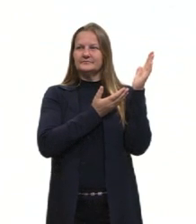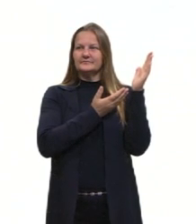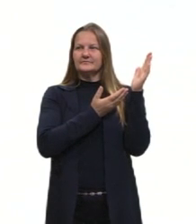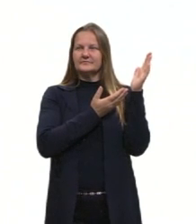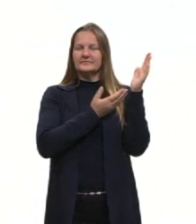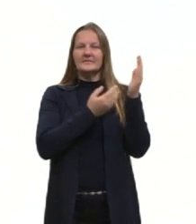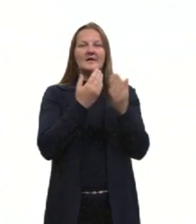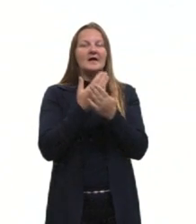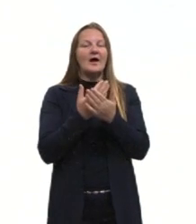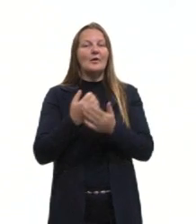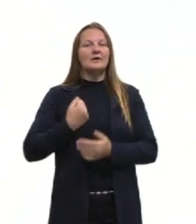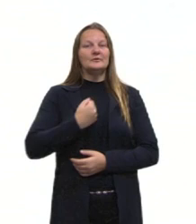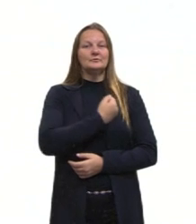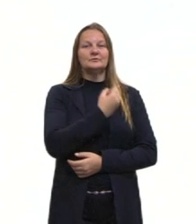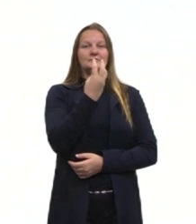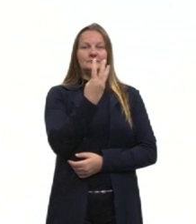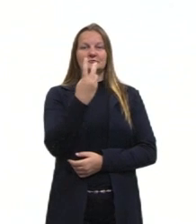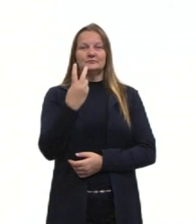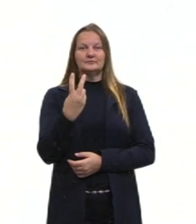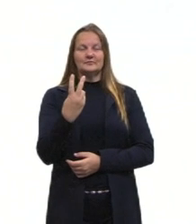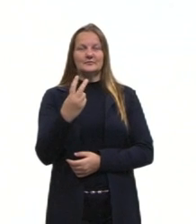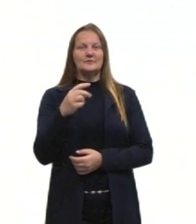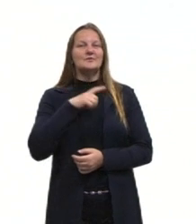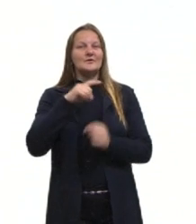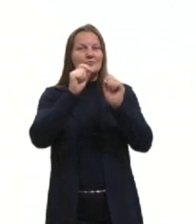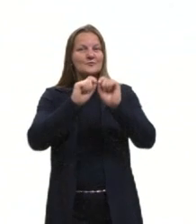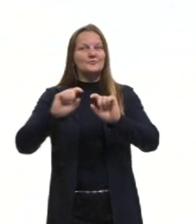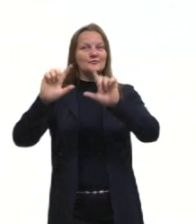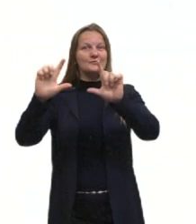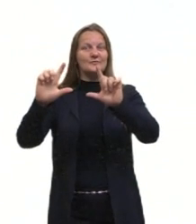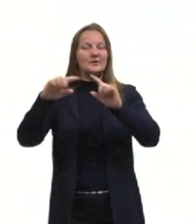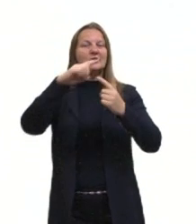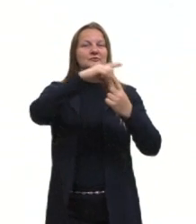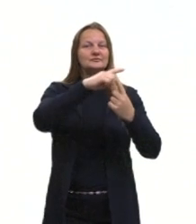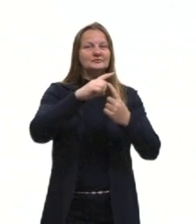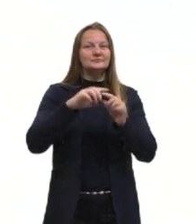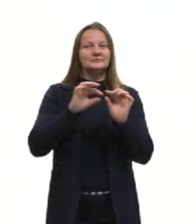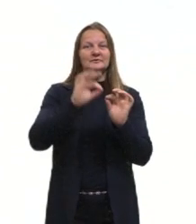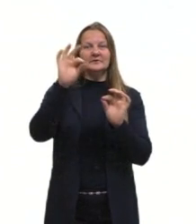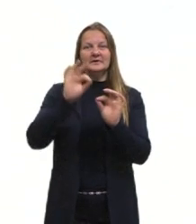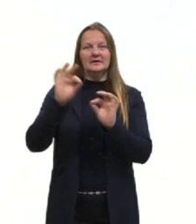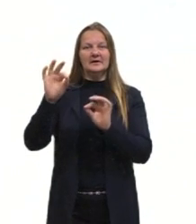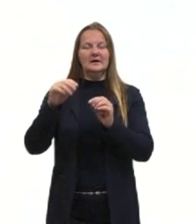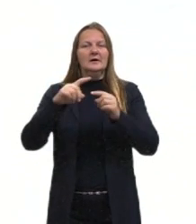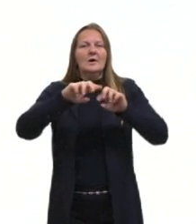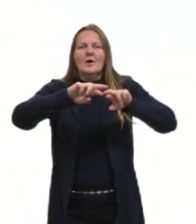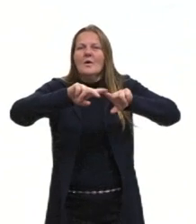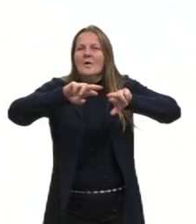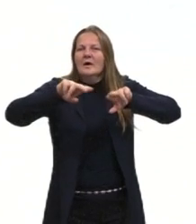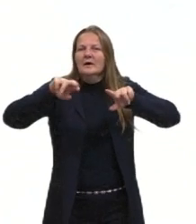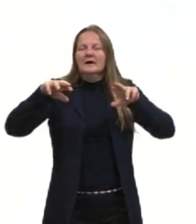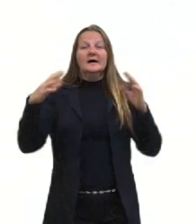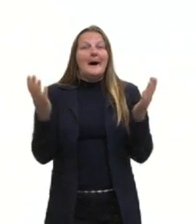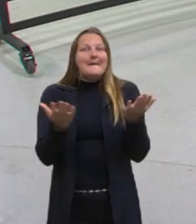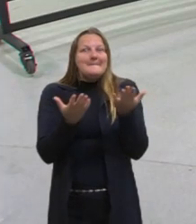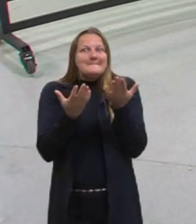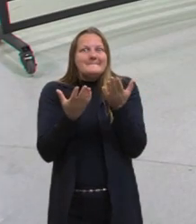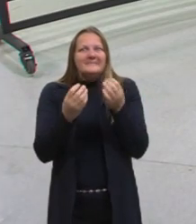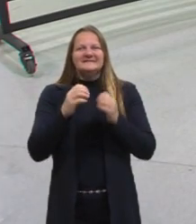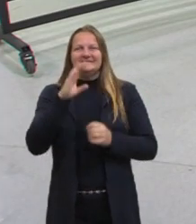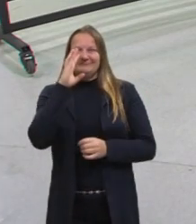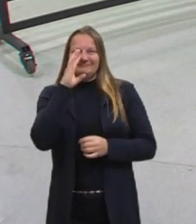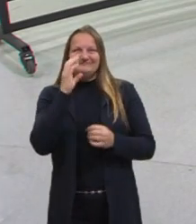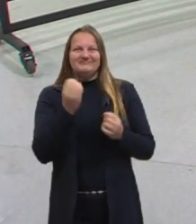aula 32. E nesse slide nós temos os tipos de retas, porque nós vamos citar um pouquinho eles, então.